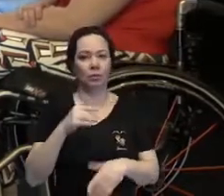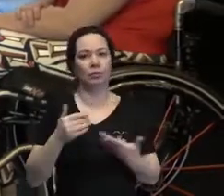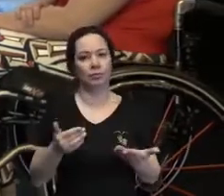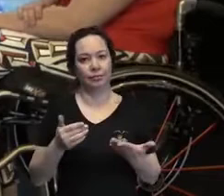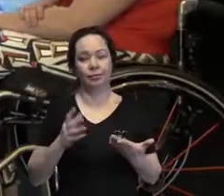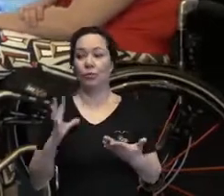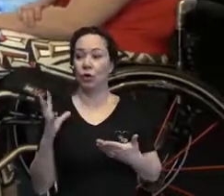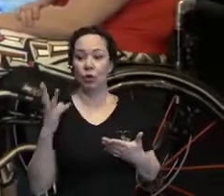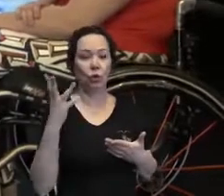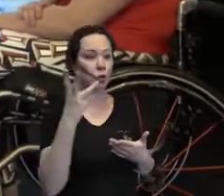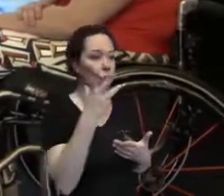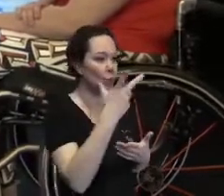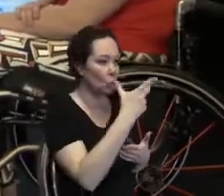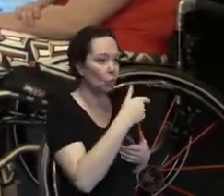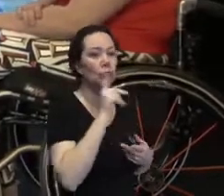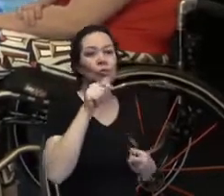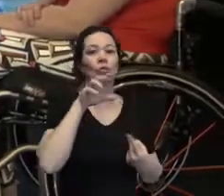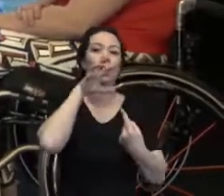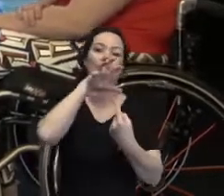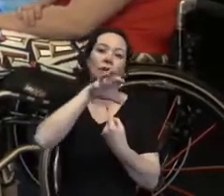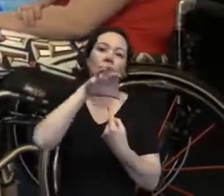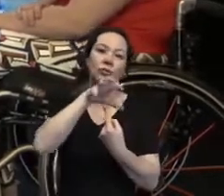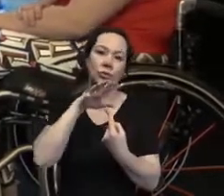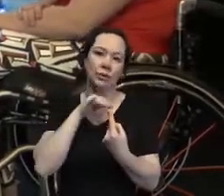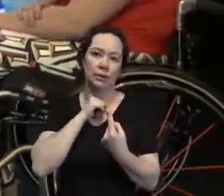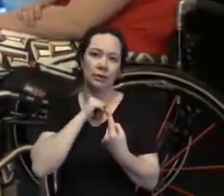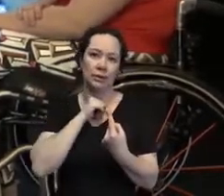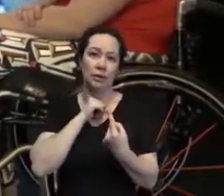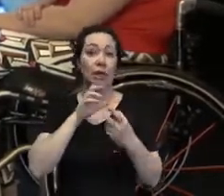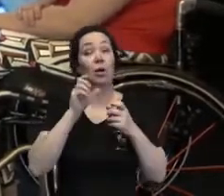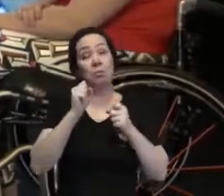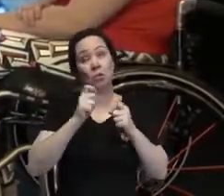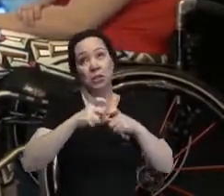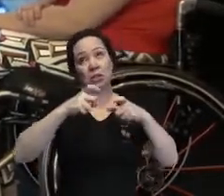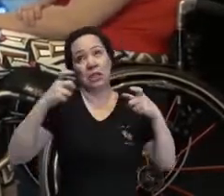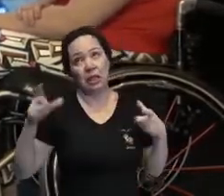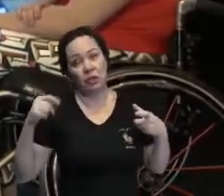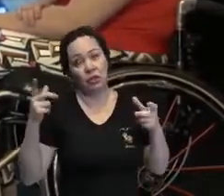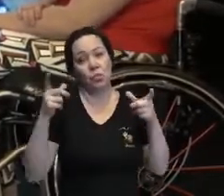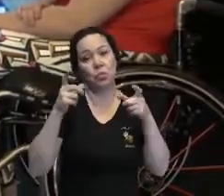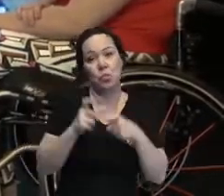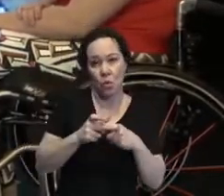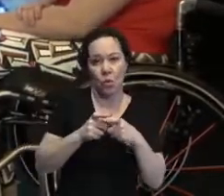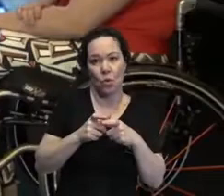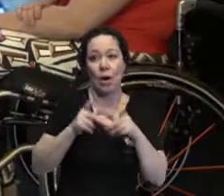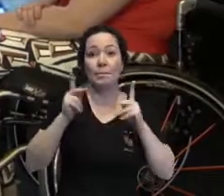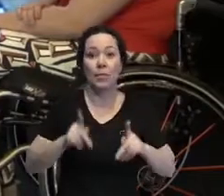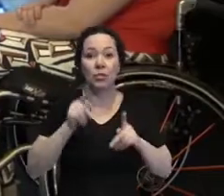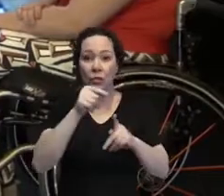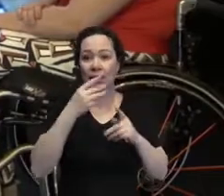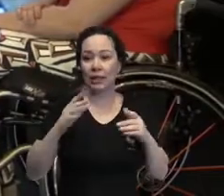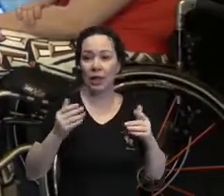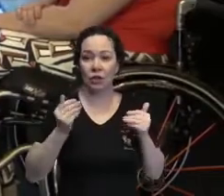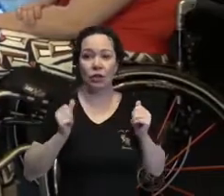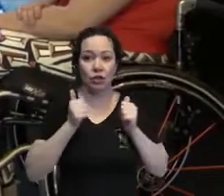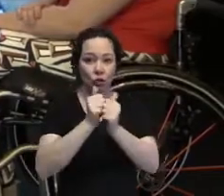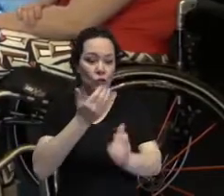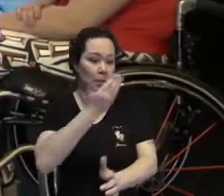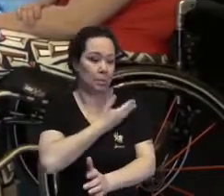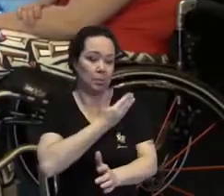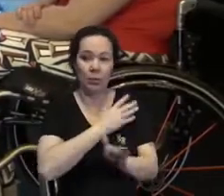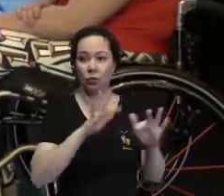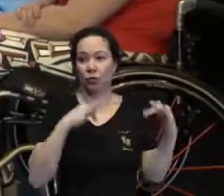somos influenciadores em maior ou menor escala. As pessoas que estão ao seu redor, os seus amigos, a sua